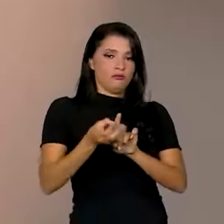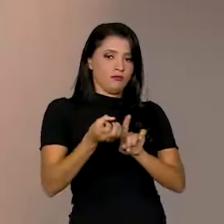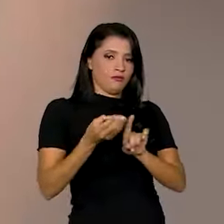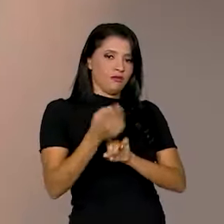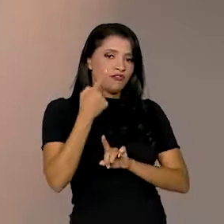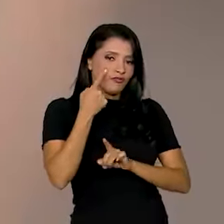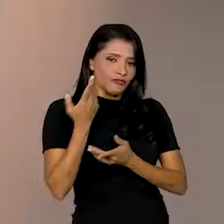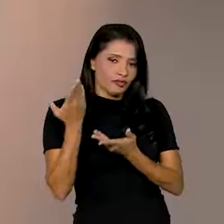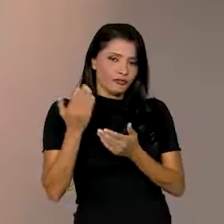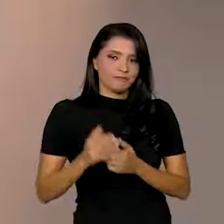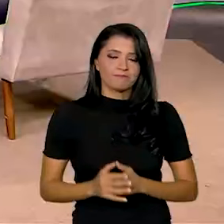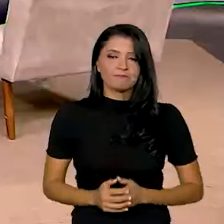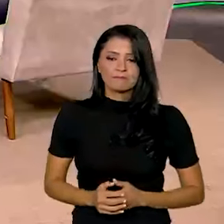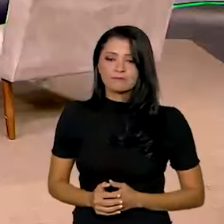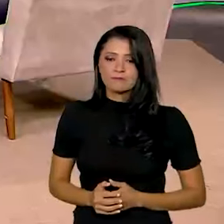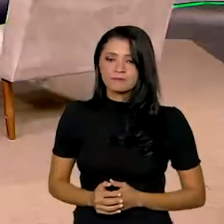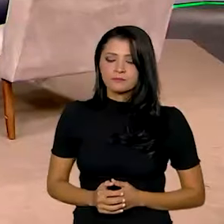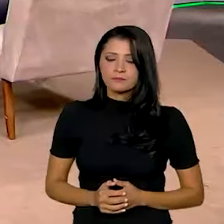Veja como foi.